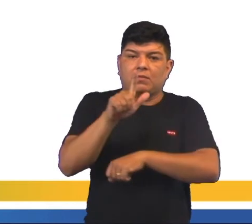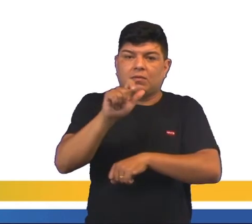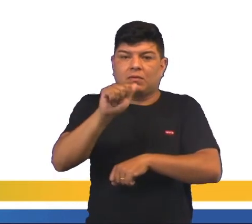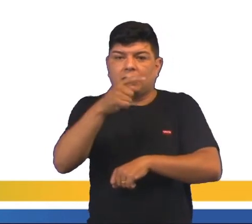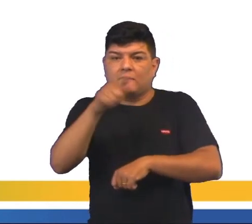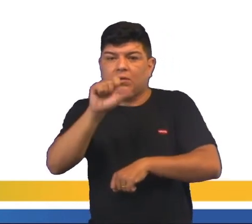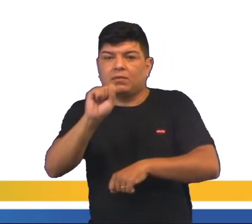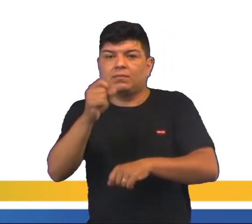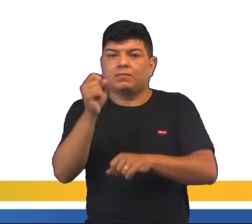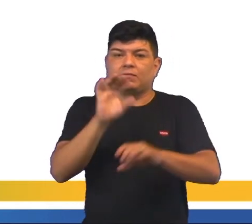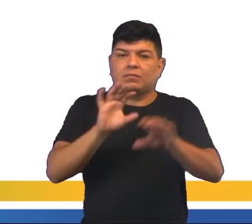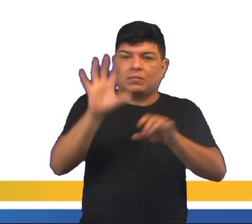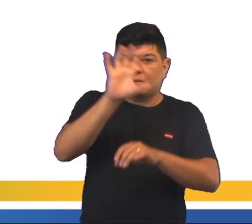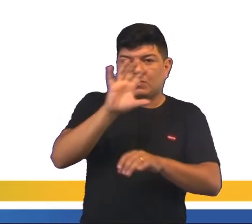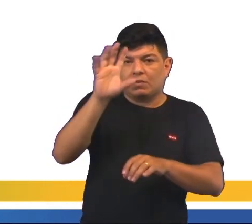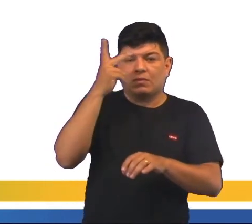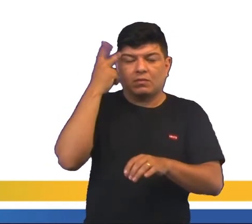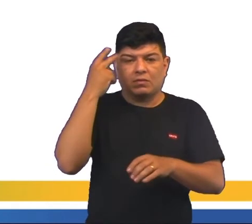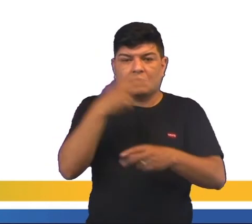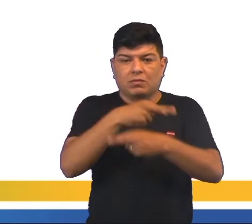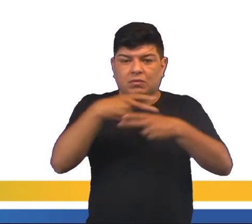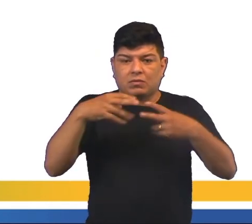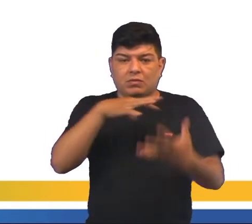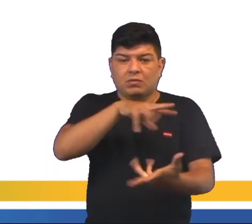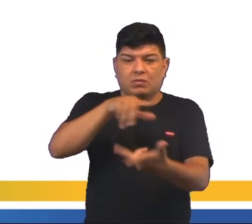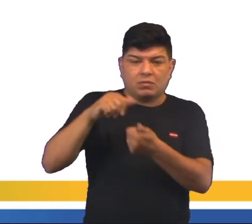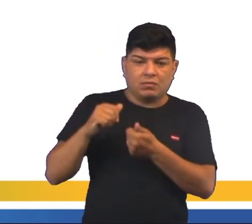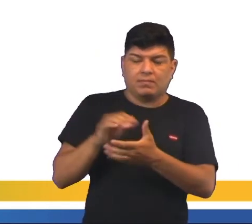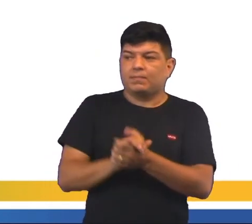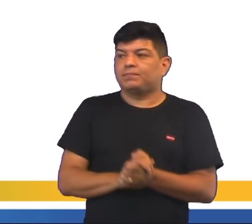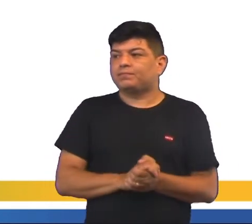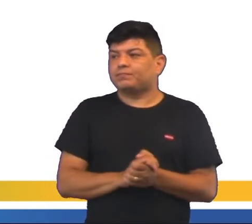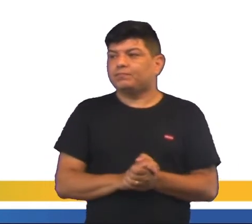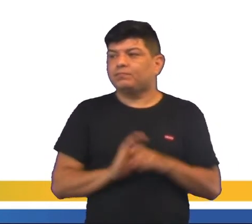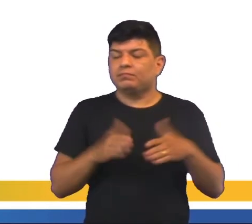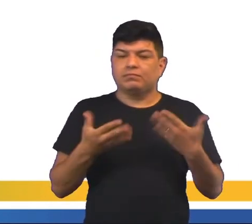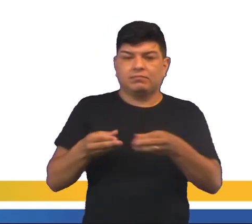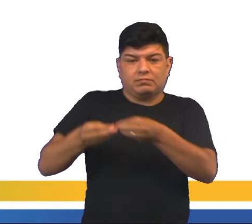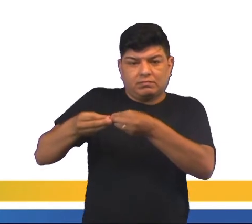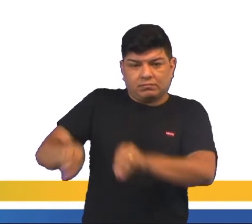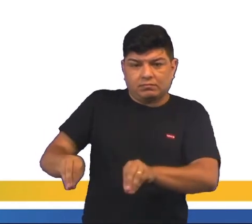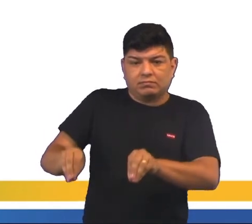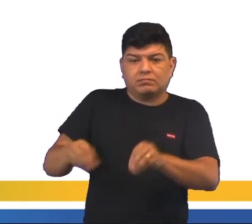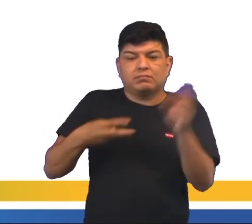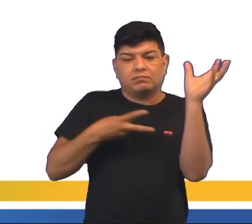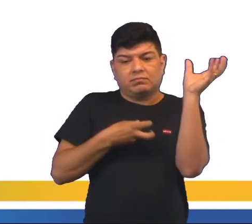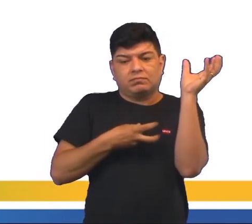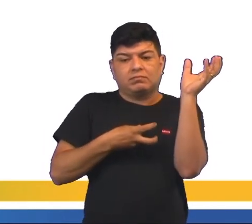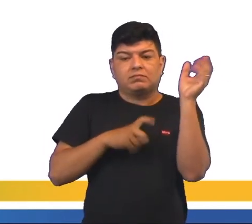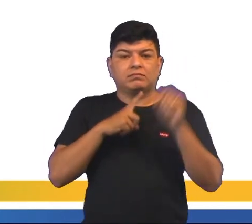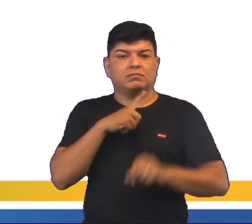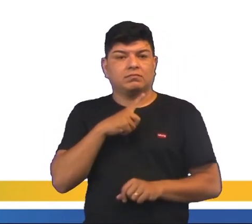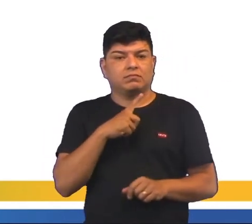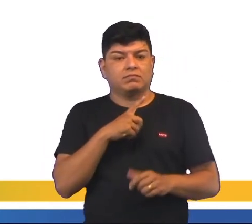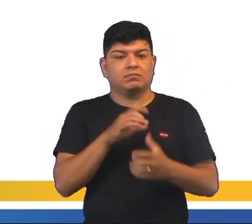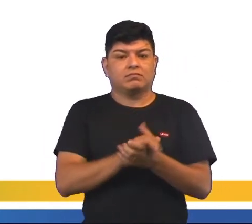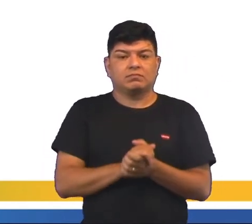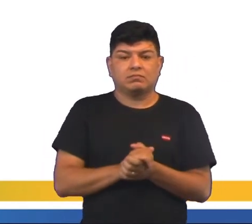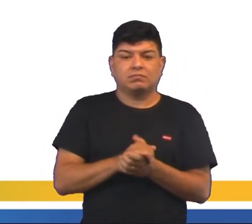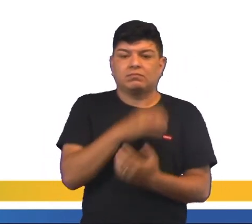natural. São produtos de interesse do mundo inteiro. E aí, quais as consequências dessa exploração dos recursos naturais?